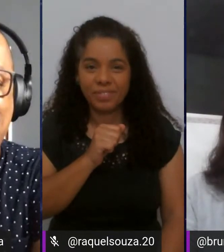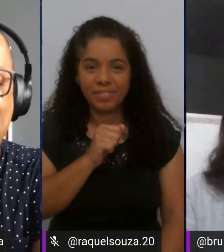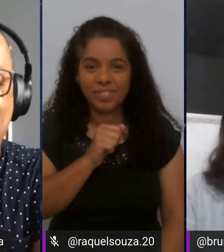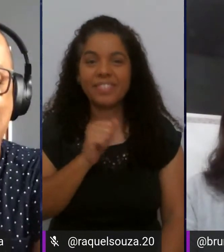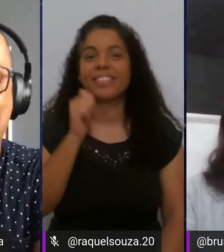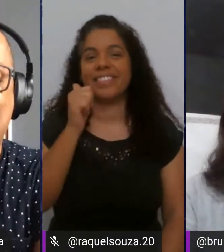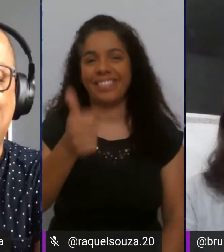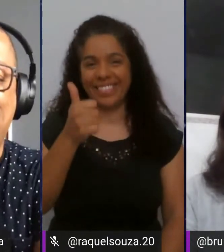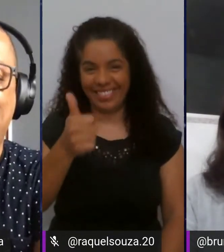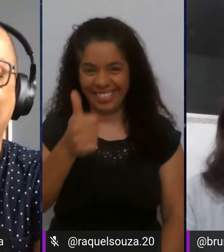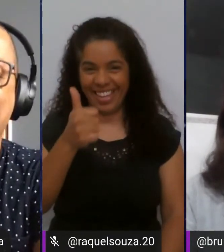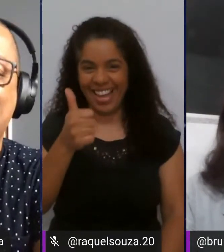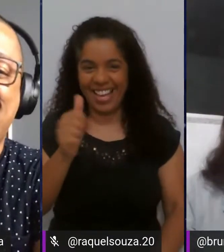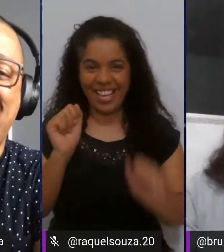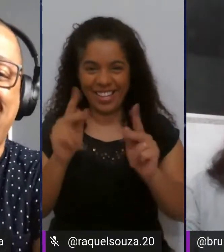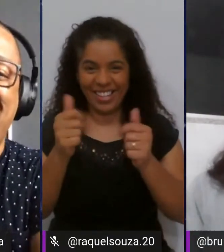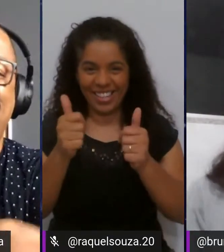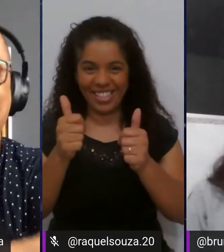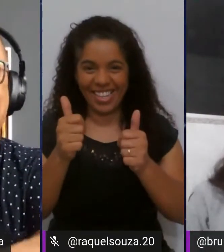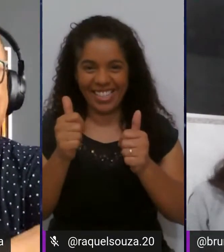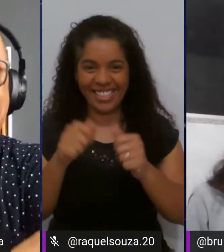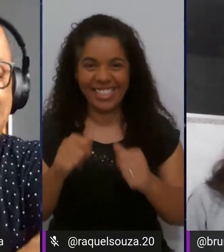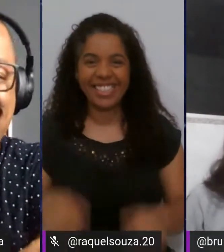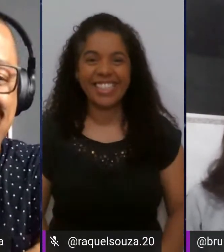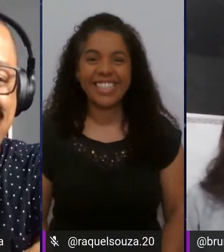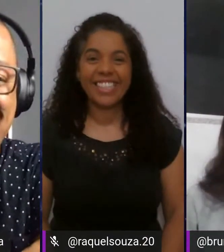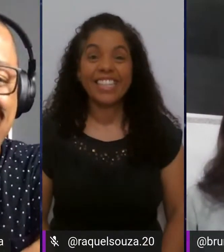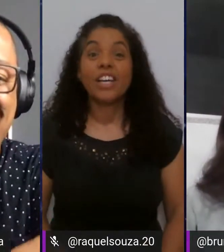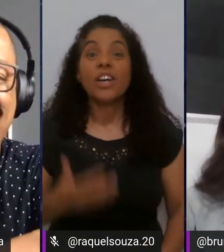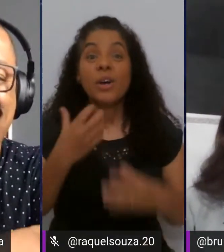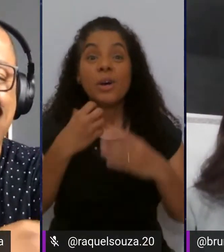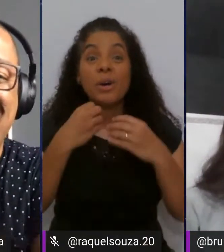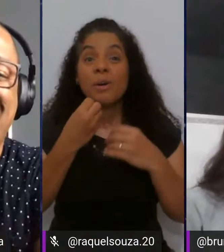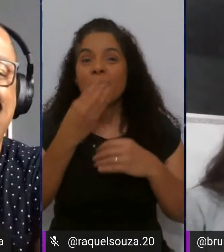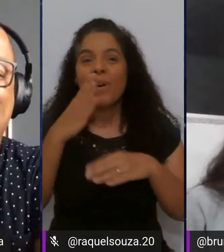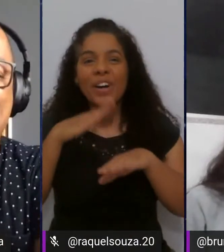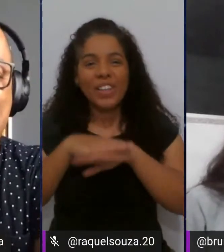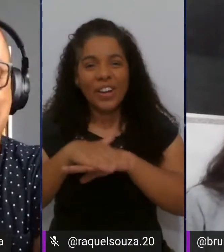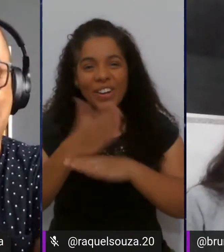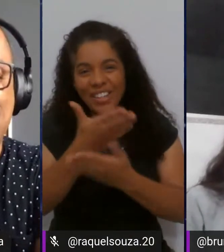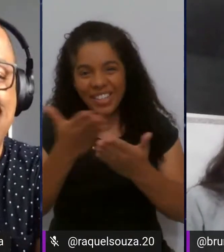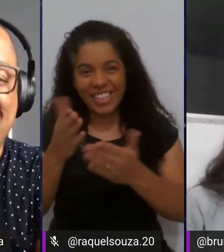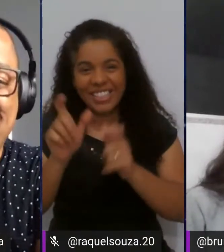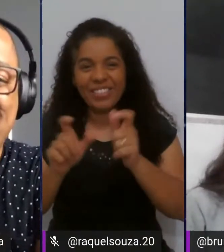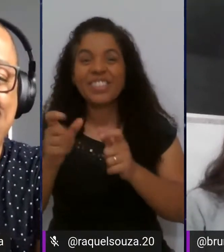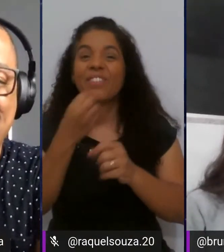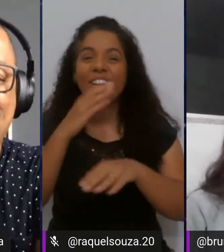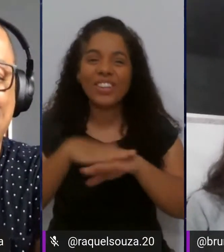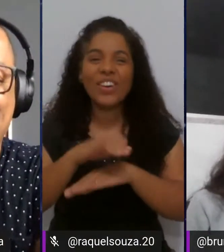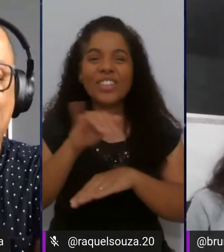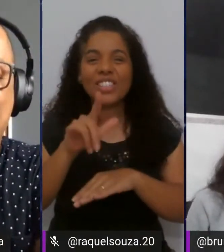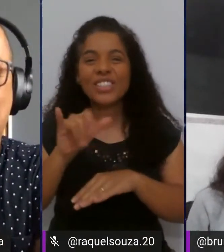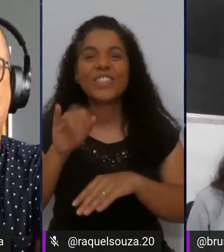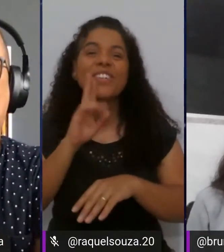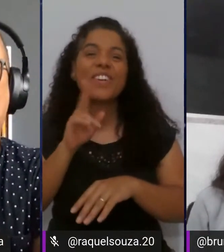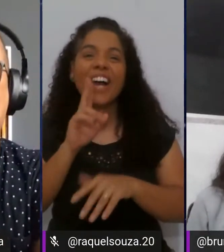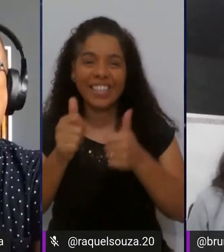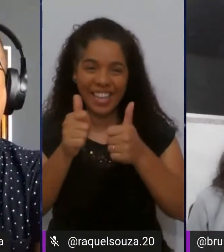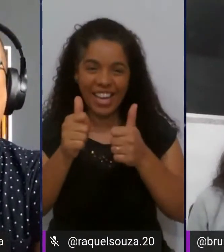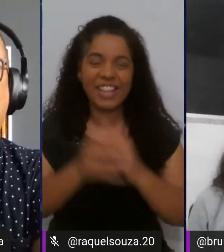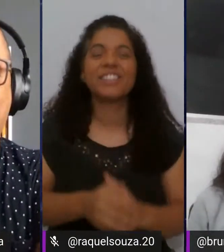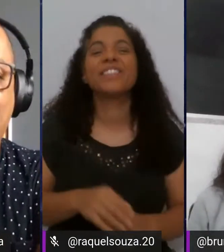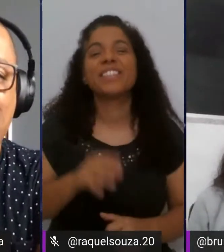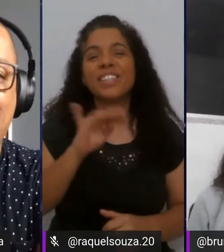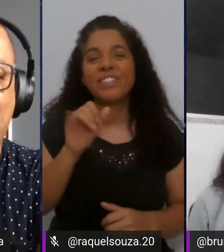Aí, agora sim, agora sim. Boa noite, pessoal. Boa noite, Júlio e Raquel. Boa noite,